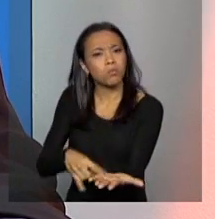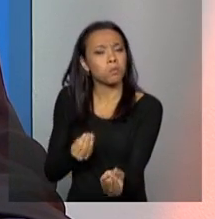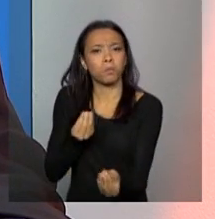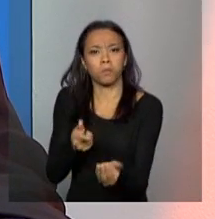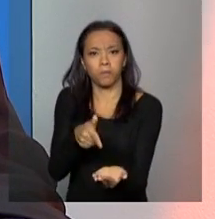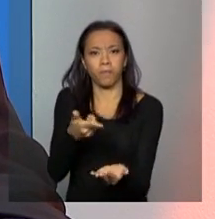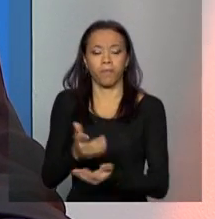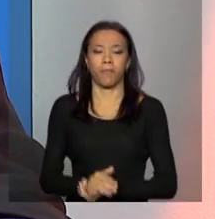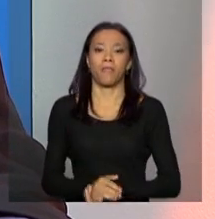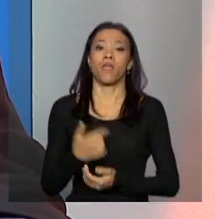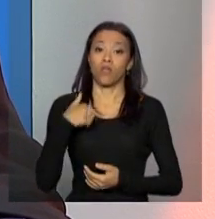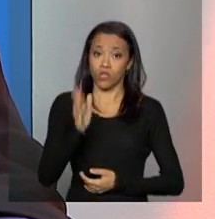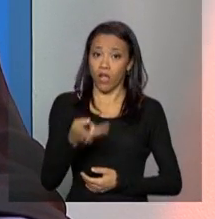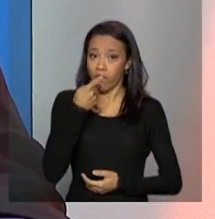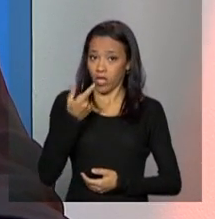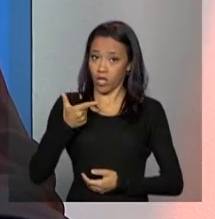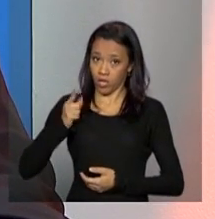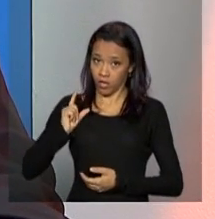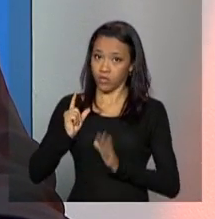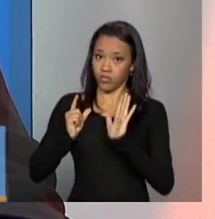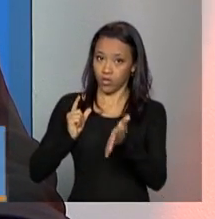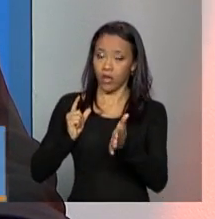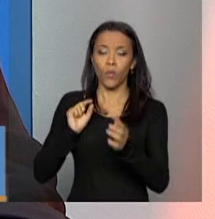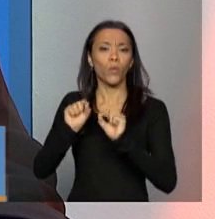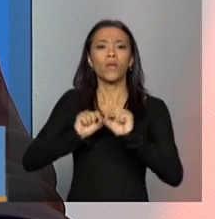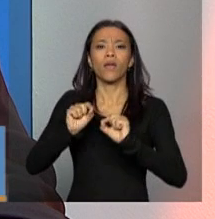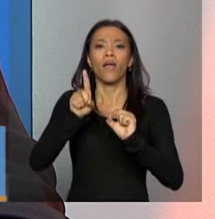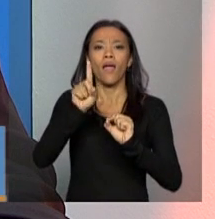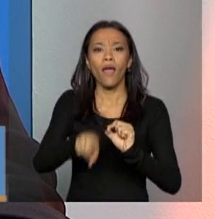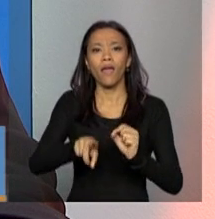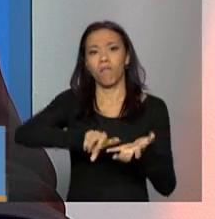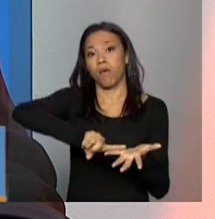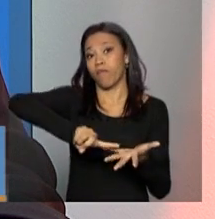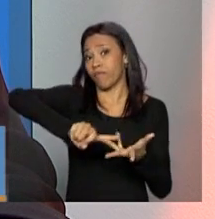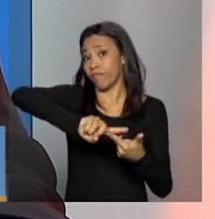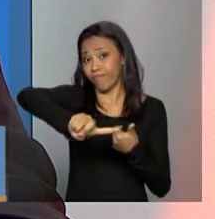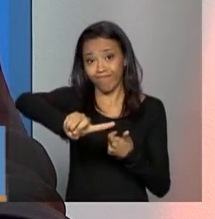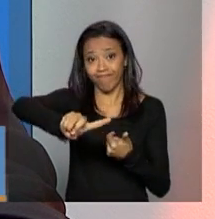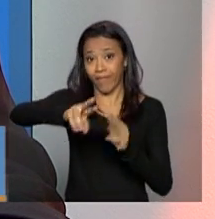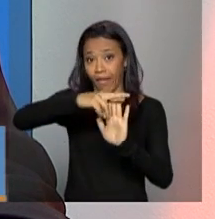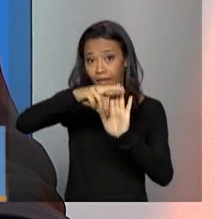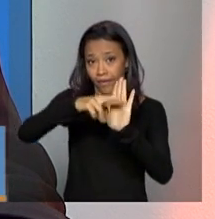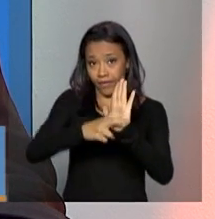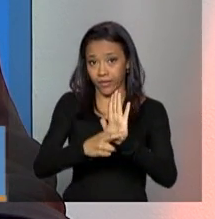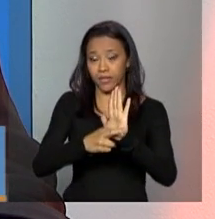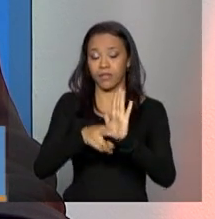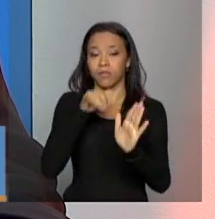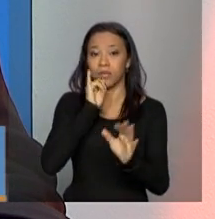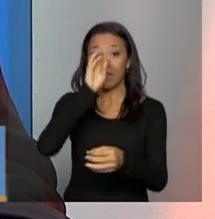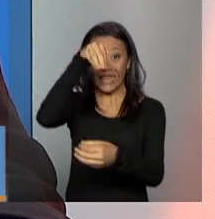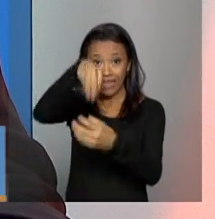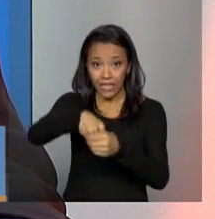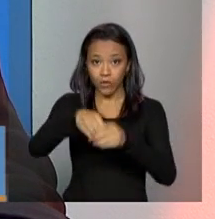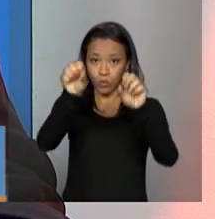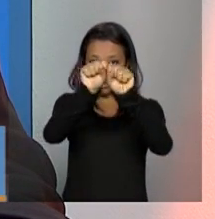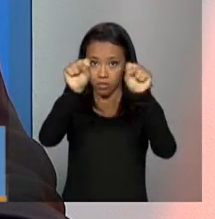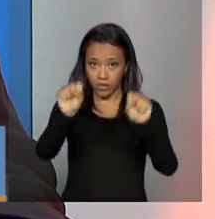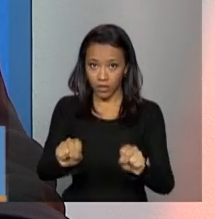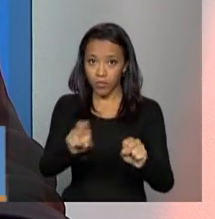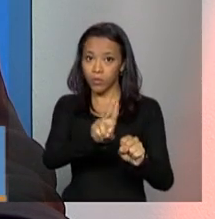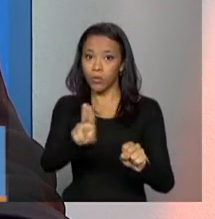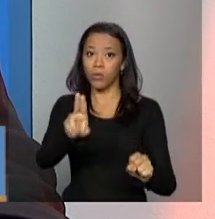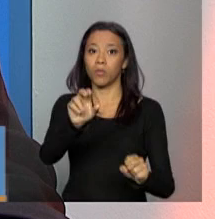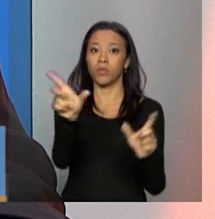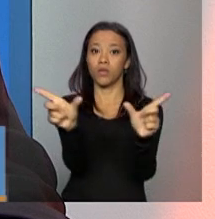aquilo que eu disse anteriormente, é constituído por uma série de ferramentas. No âmbito do SUAS, do Sistema Único da Assistência Social,